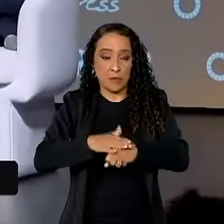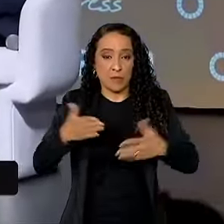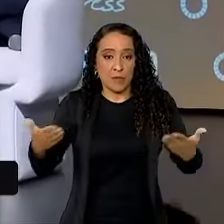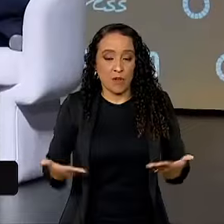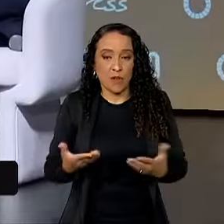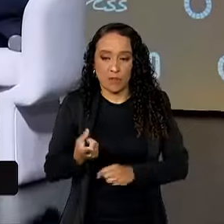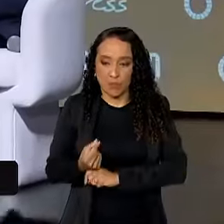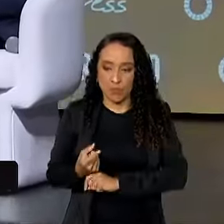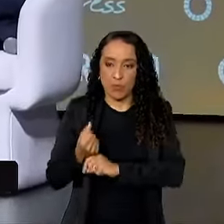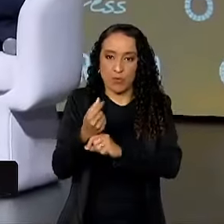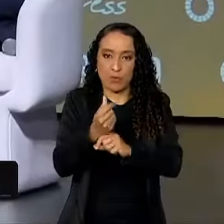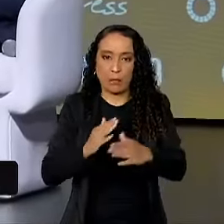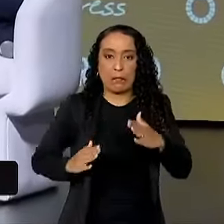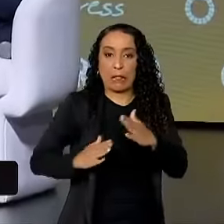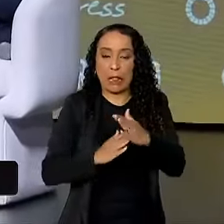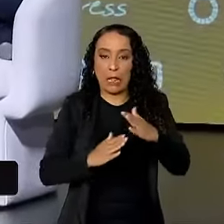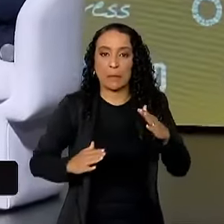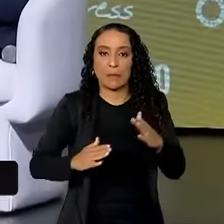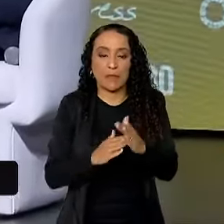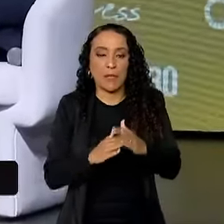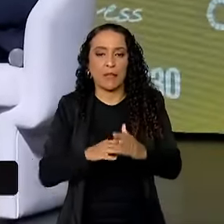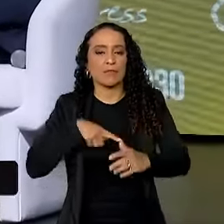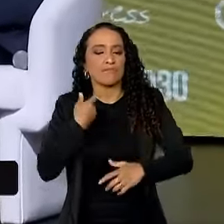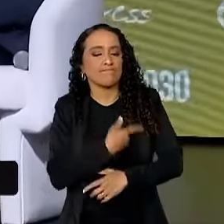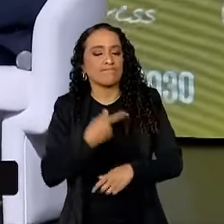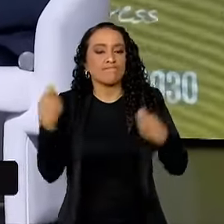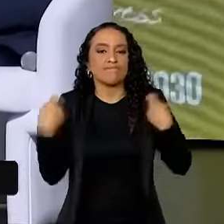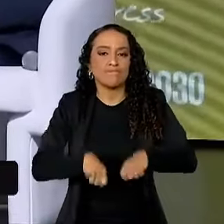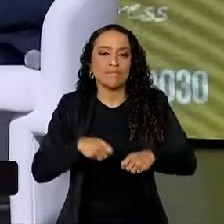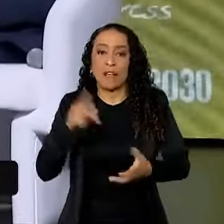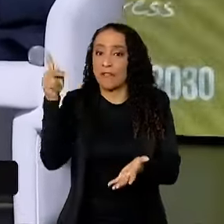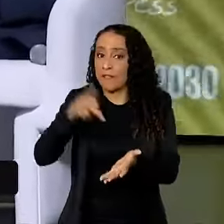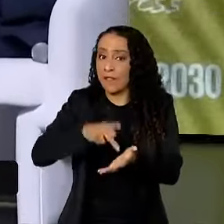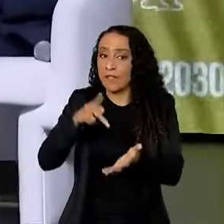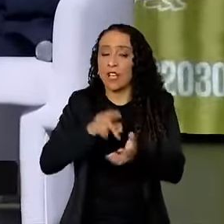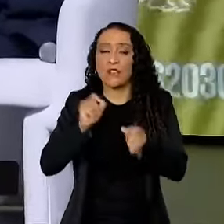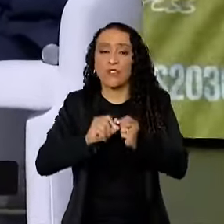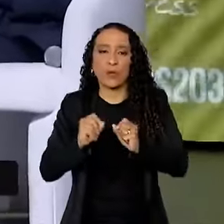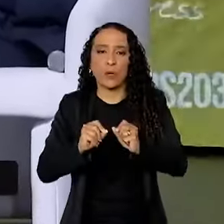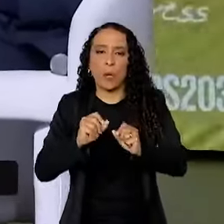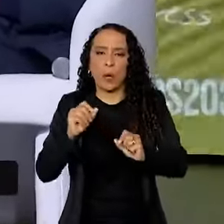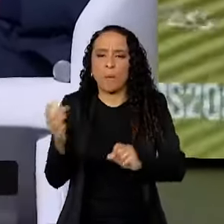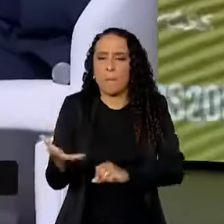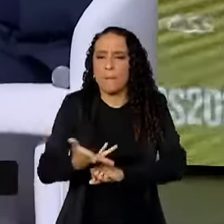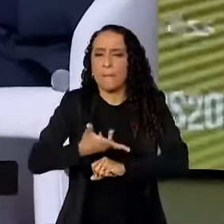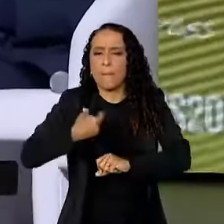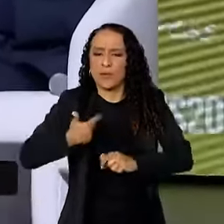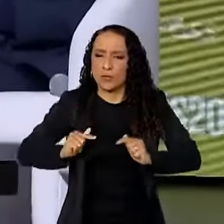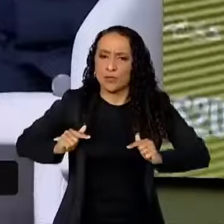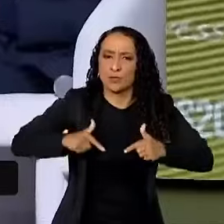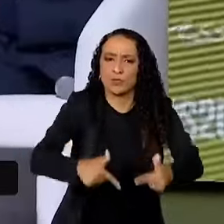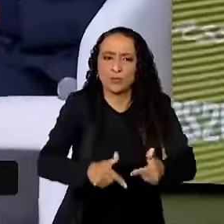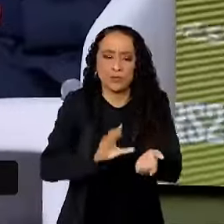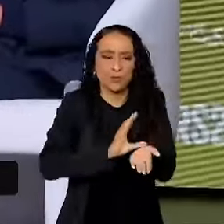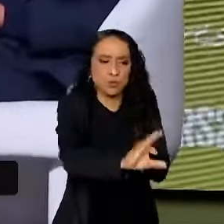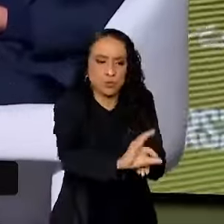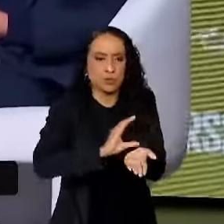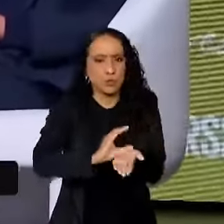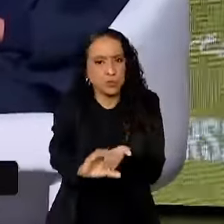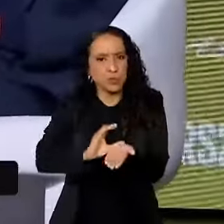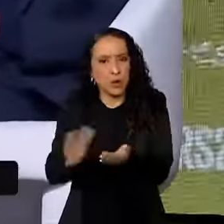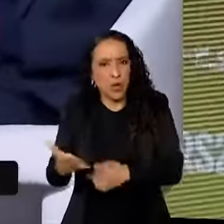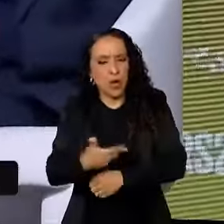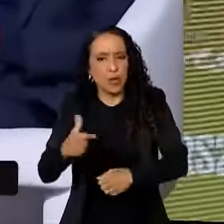que os recursos estão limitados, nós precisamos, na verdade, fazer o melhor trabalho possível para financiar as coisas